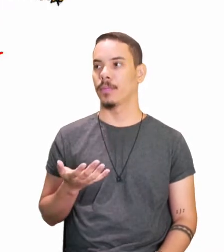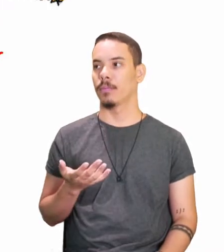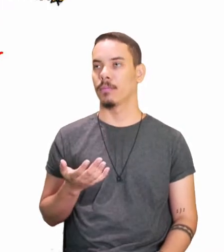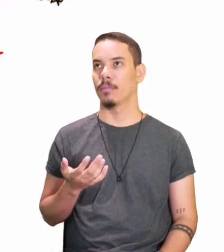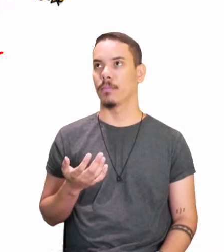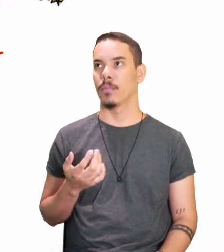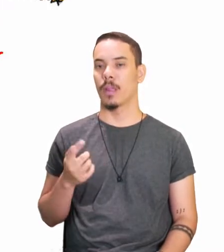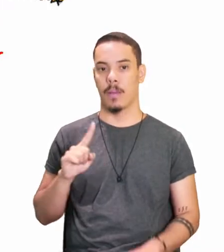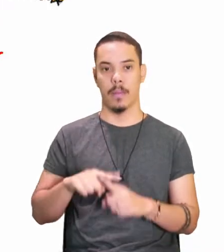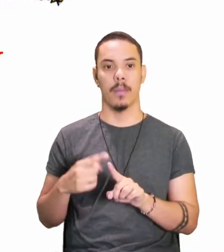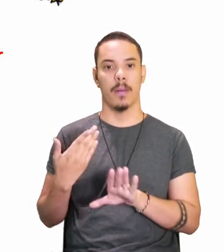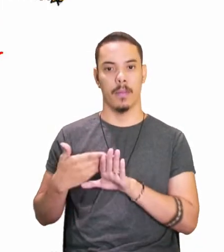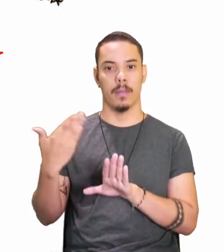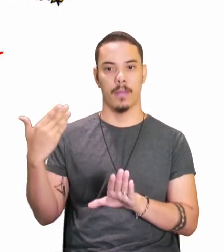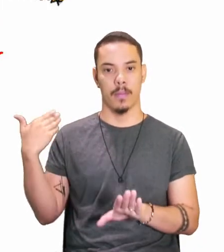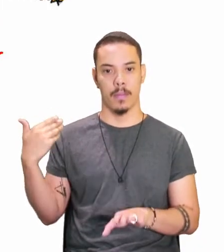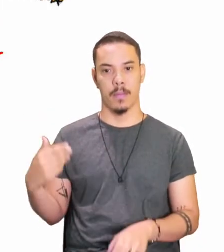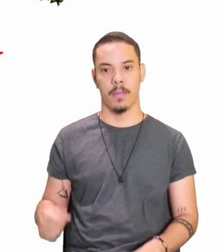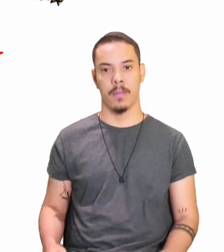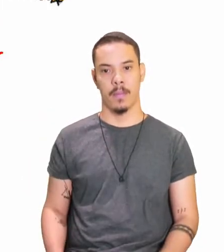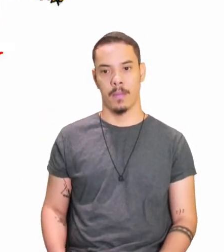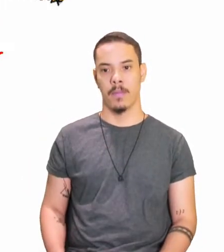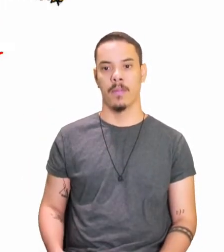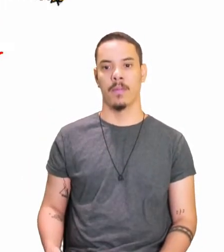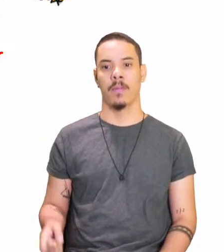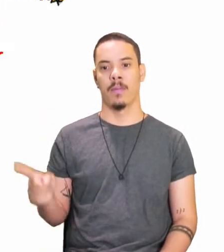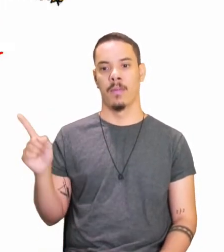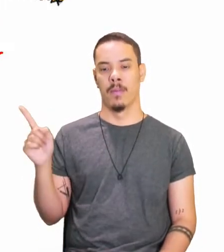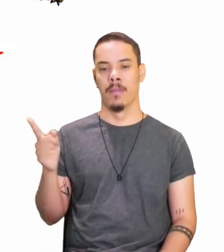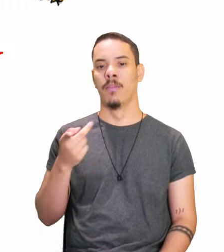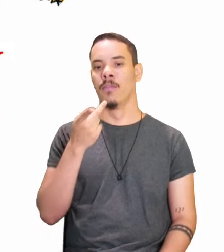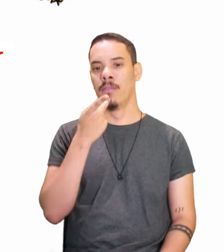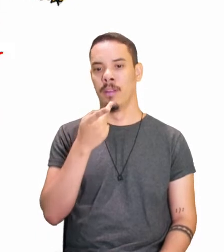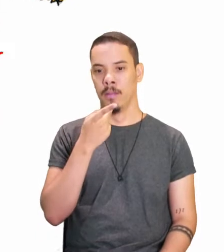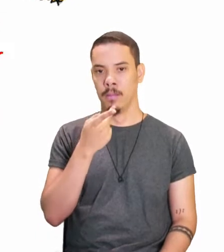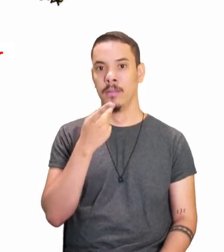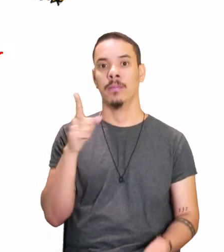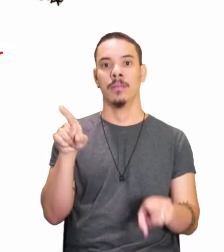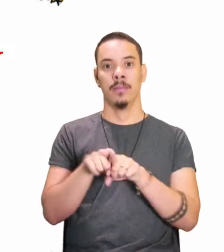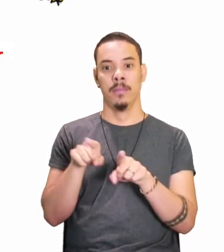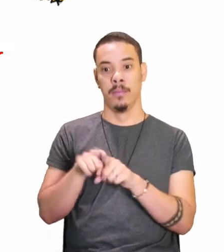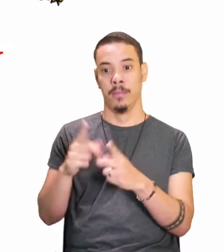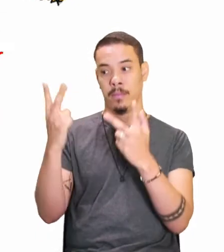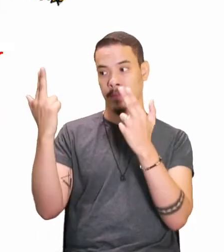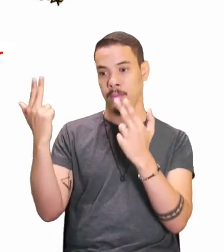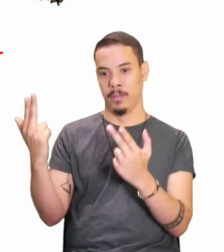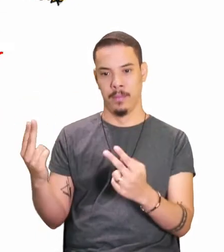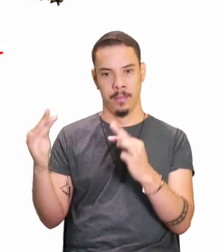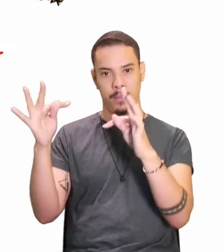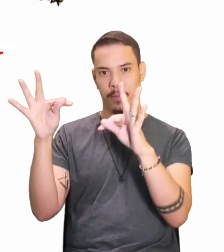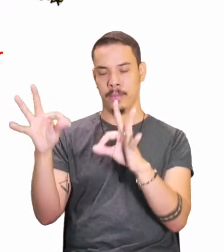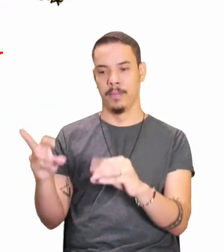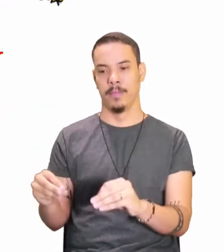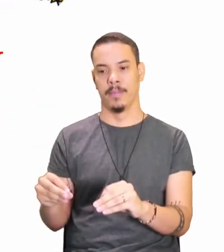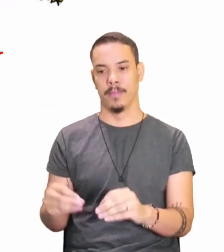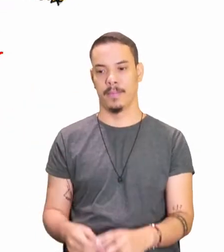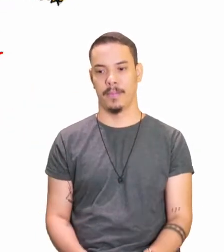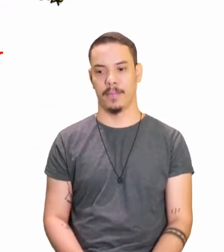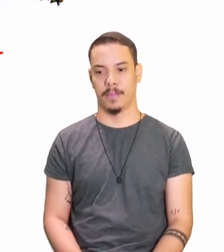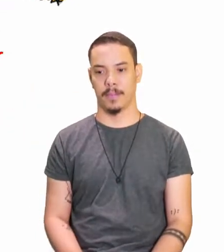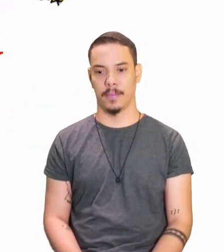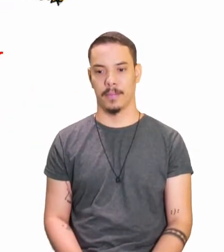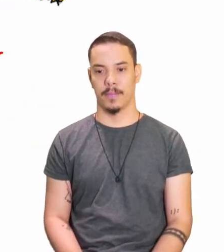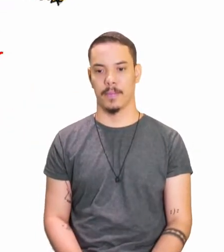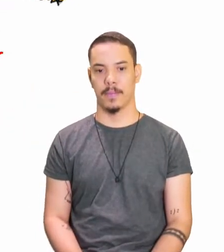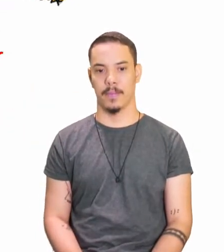verbo, mas sendo no passado. Eu falei, tu falaste, ele falou, nós falamos, amos, vós falartes, eles